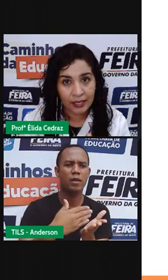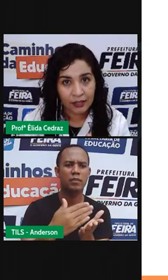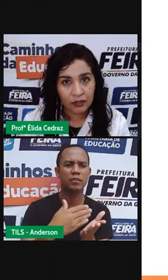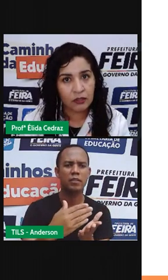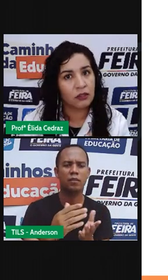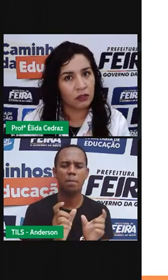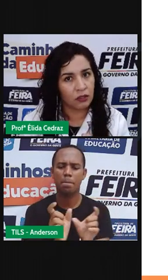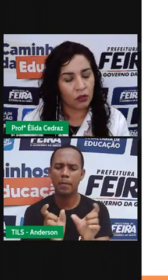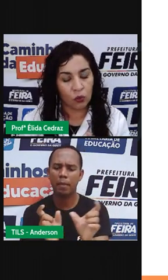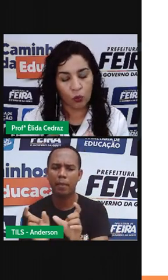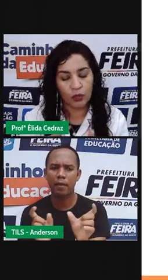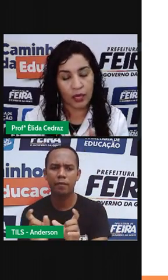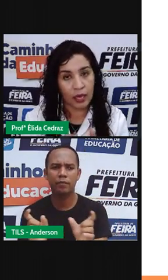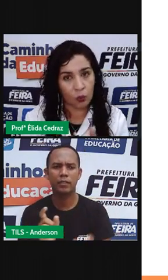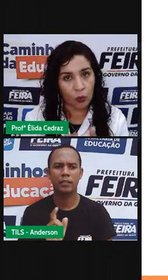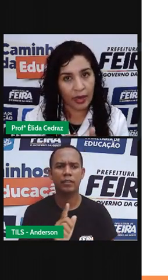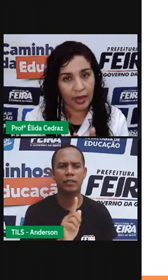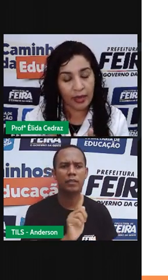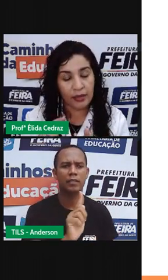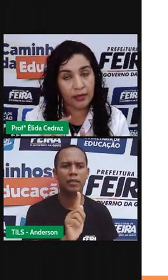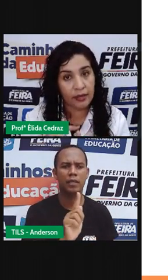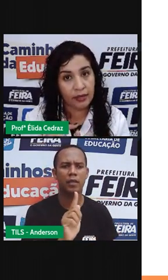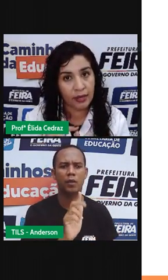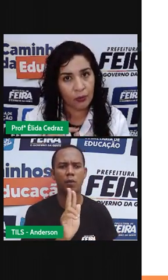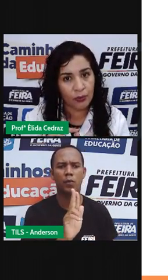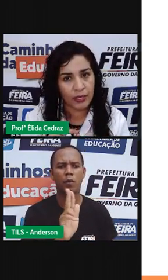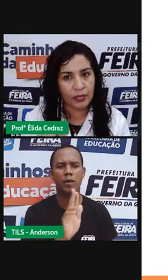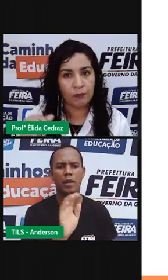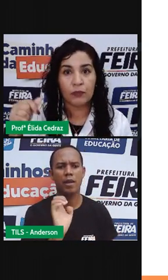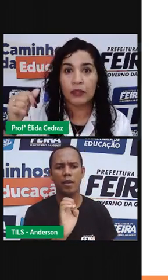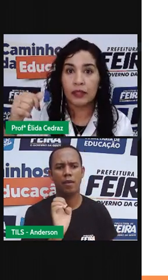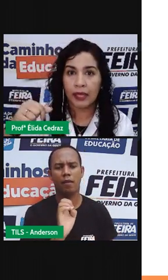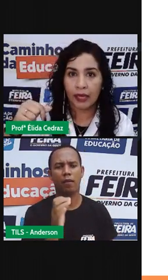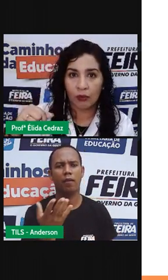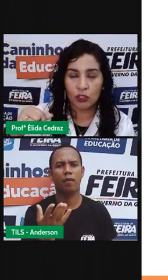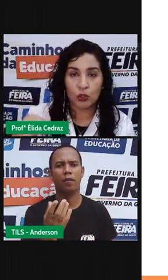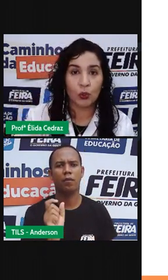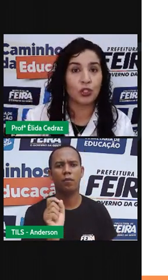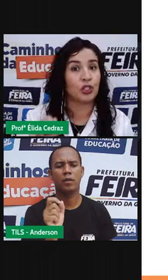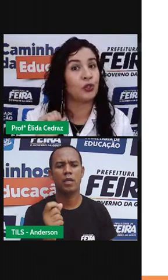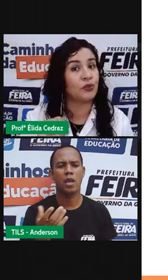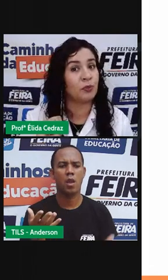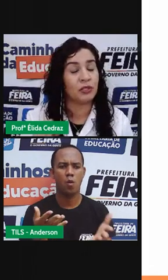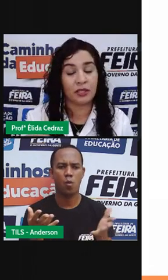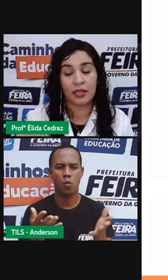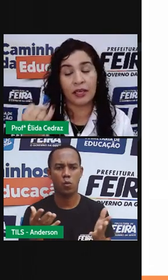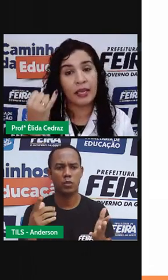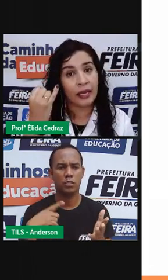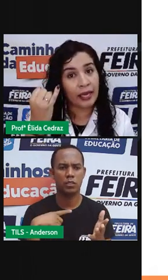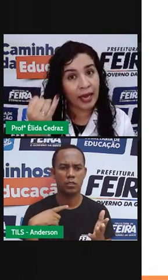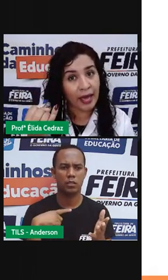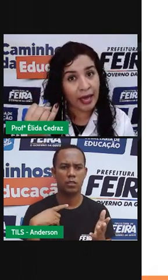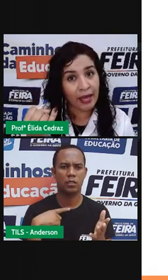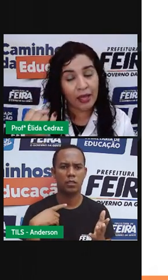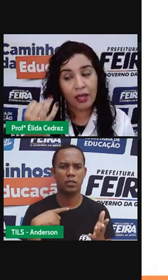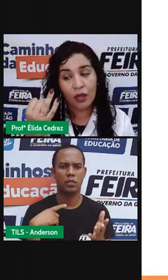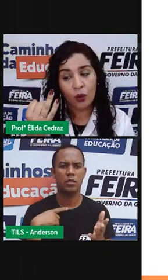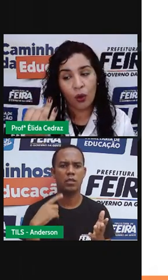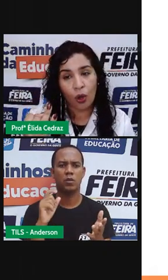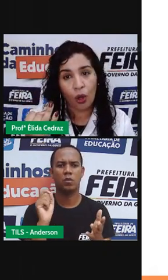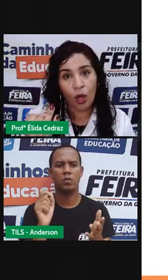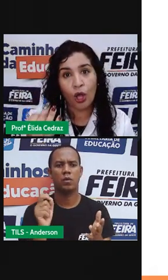qui. Com que, ué e que, ui. Na aula de hoje, nós vamos ter ga,